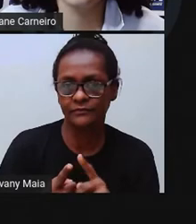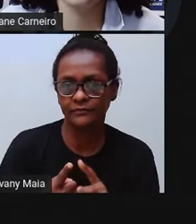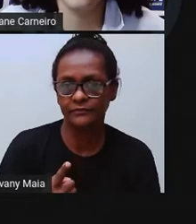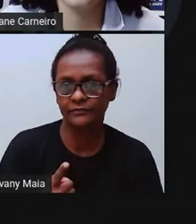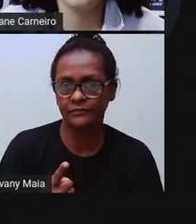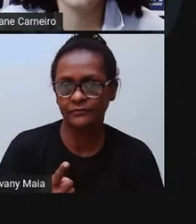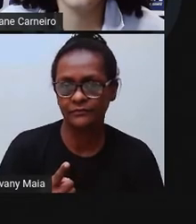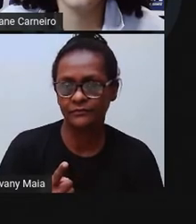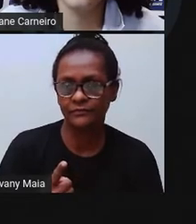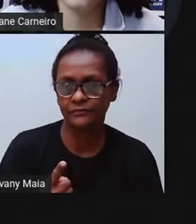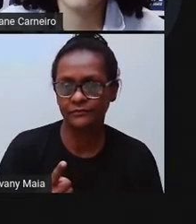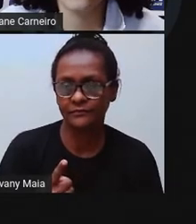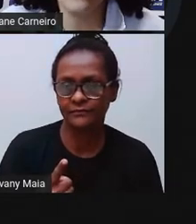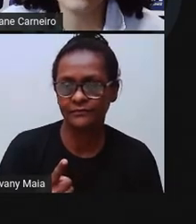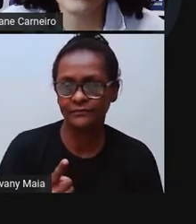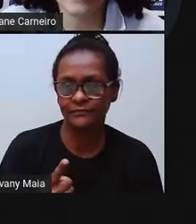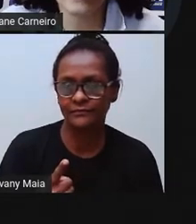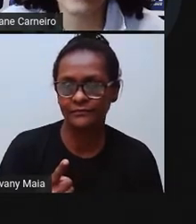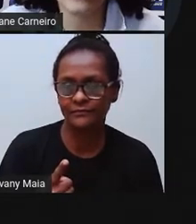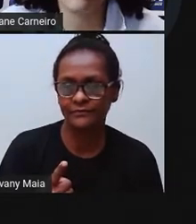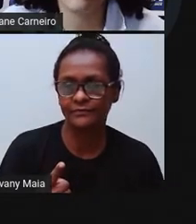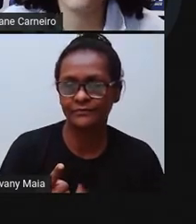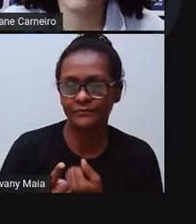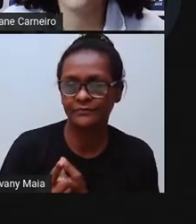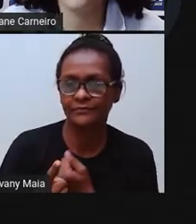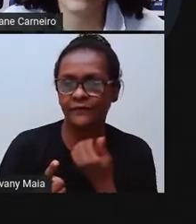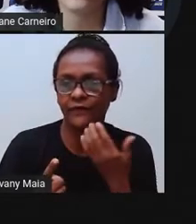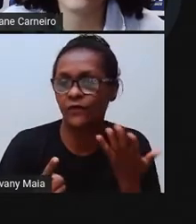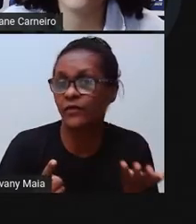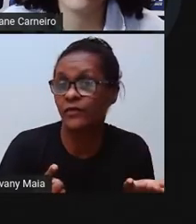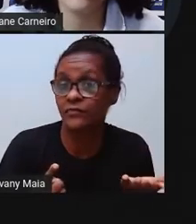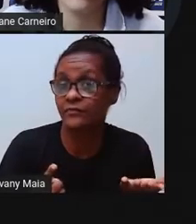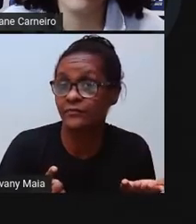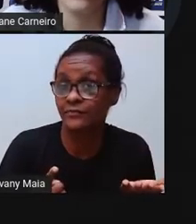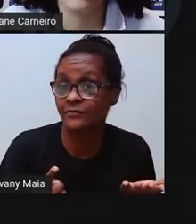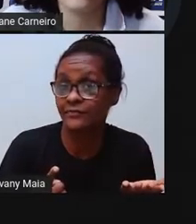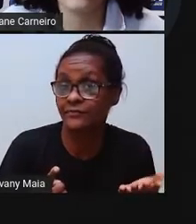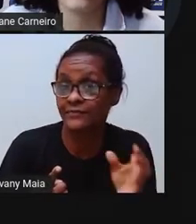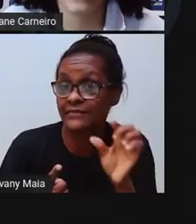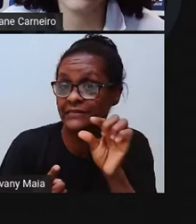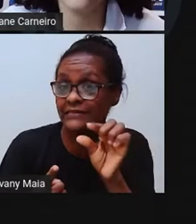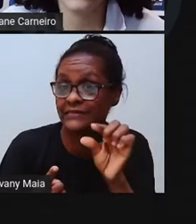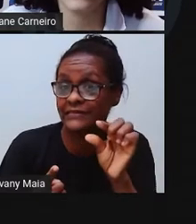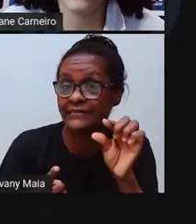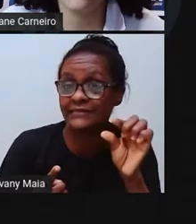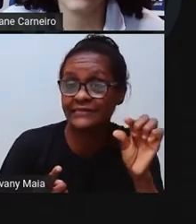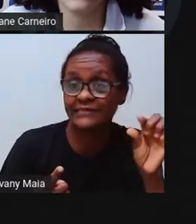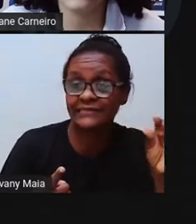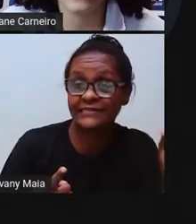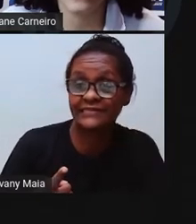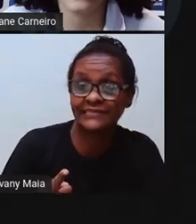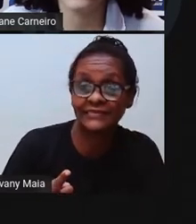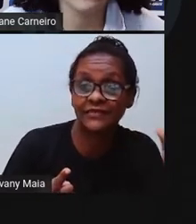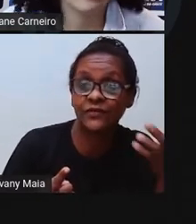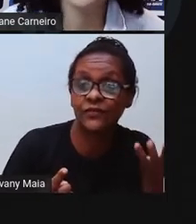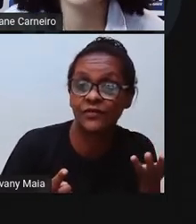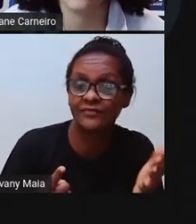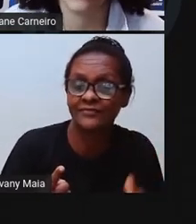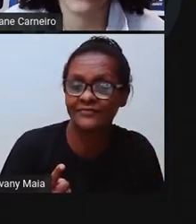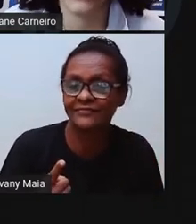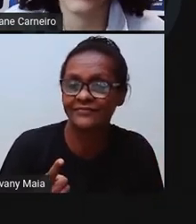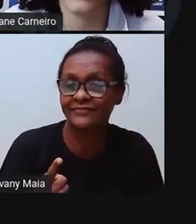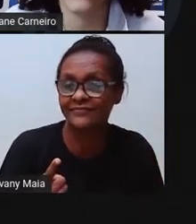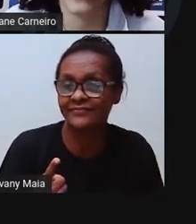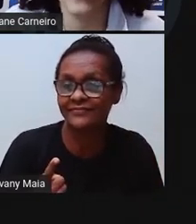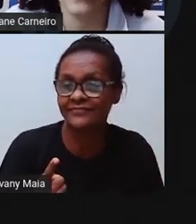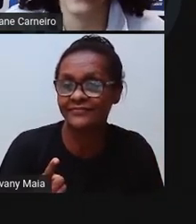ó. Número um. Qual será ele? A prova tirando devagarzinho, ó. Pra vocês tentarem ver. Que brinquedo será esse? Ainda não dá